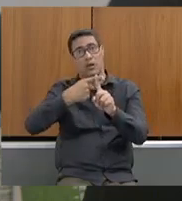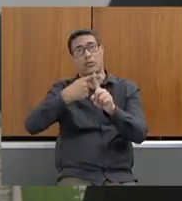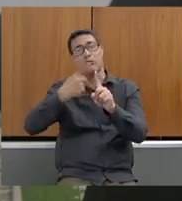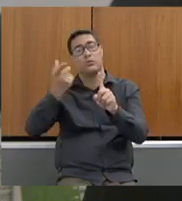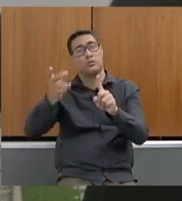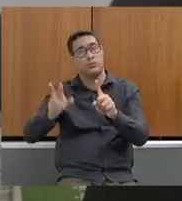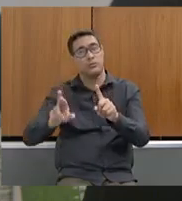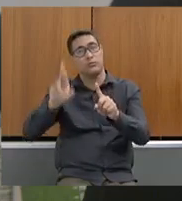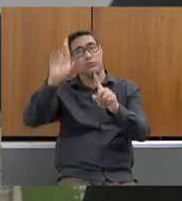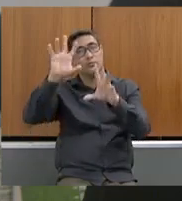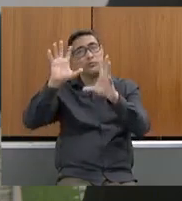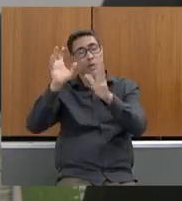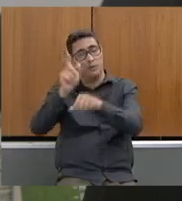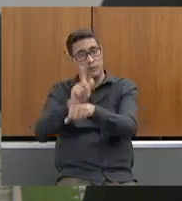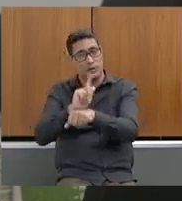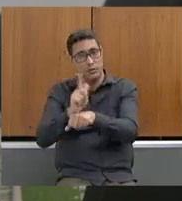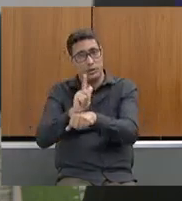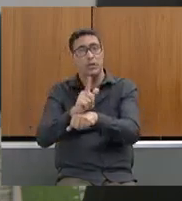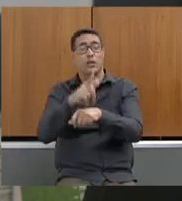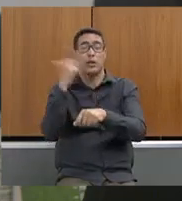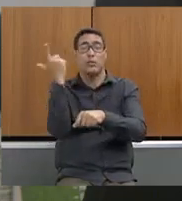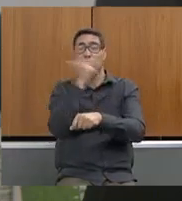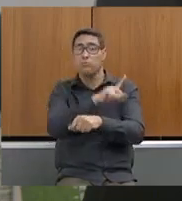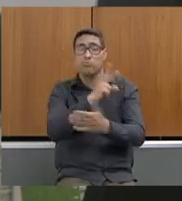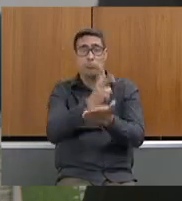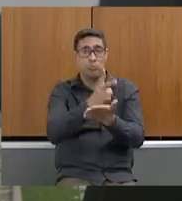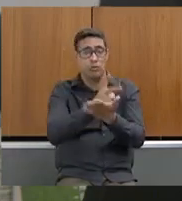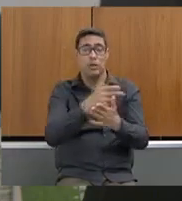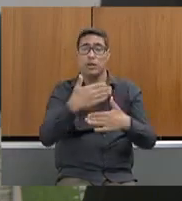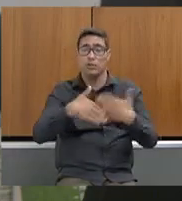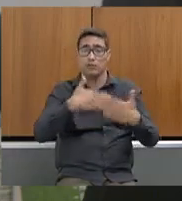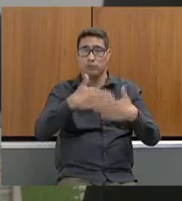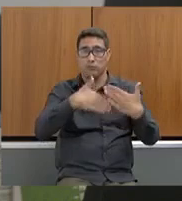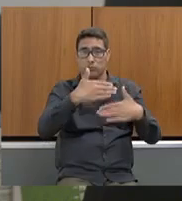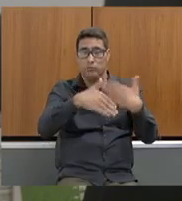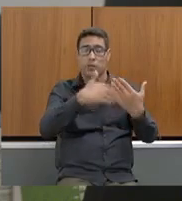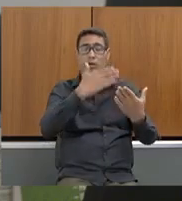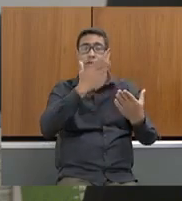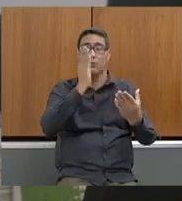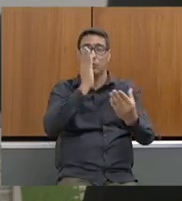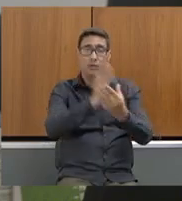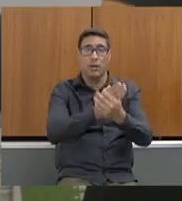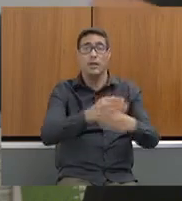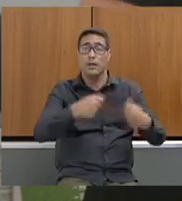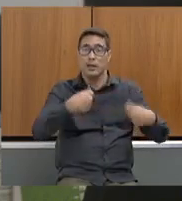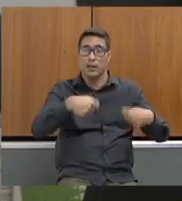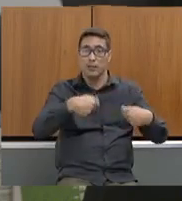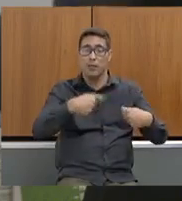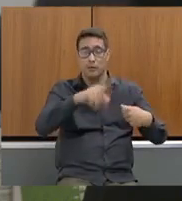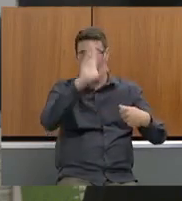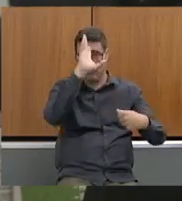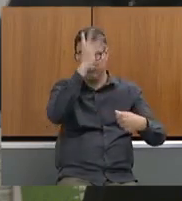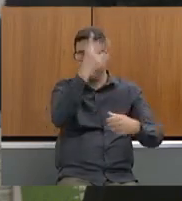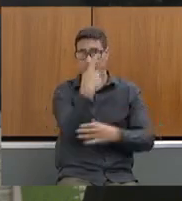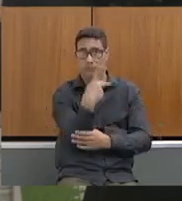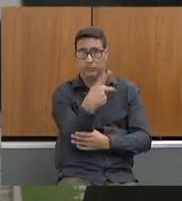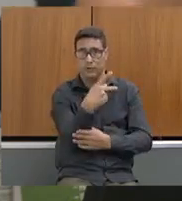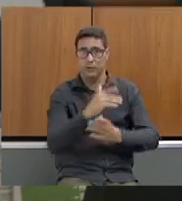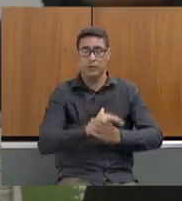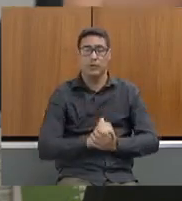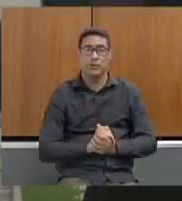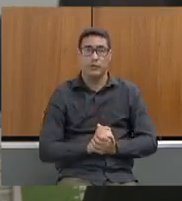comandantes, que aqui estão, para dar celeridade a processos que necessitam de celeridade. Nós podemos também